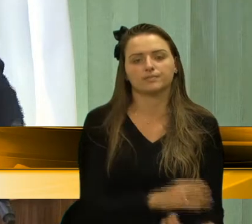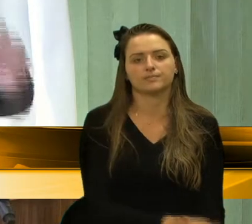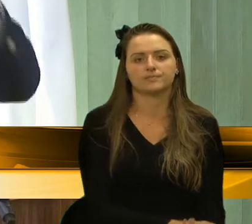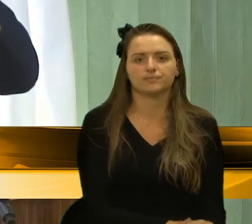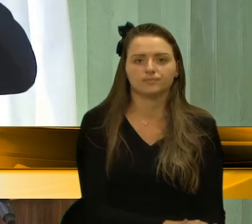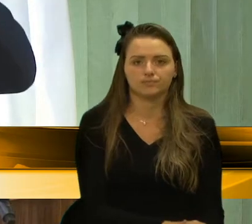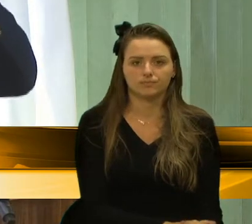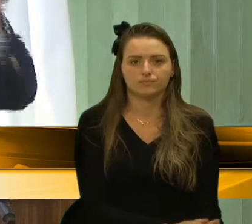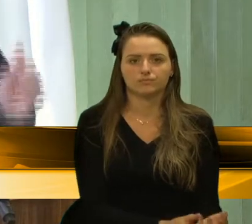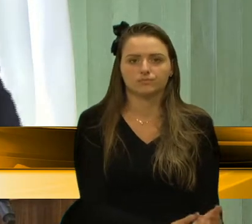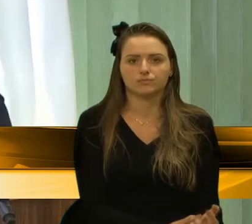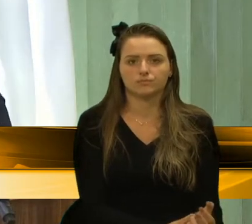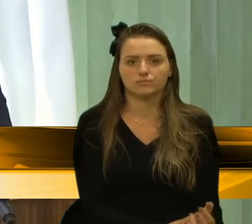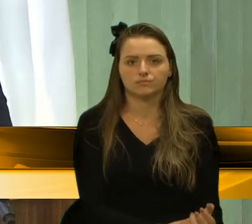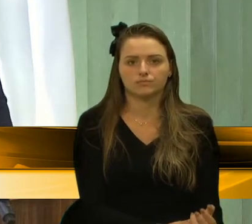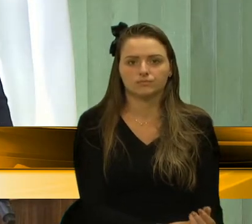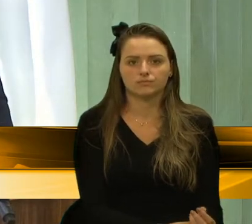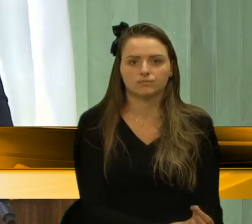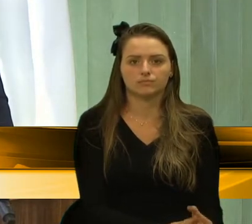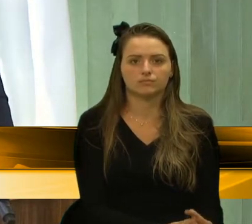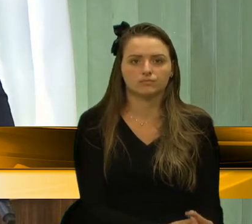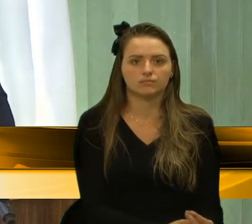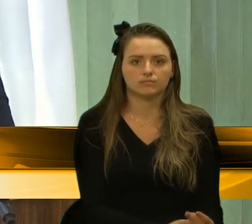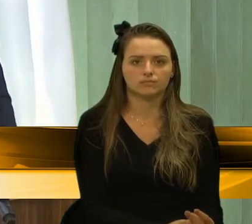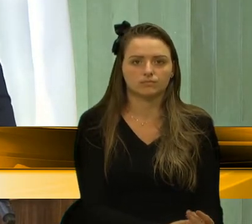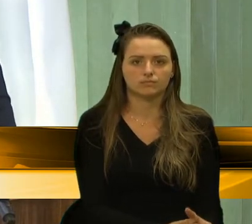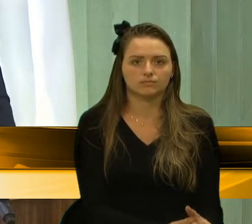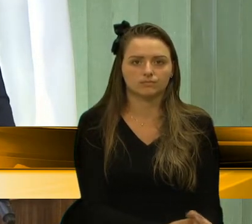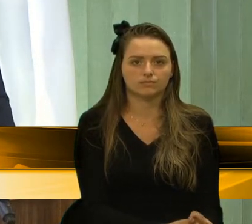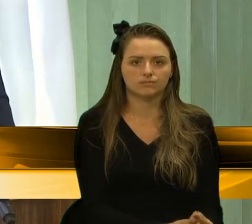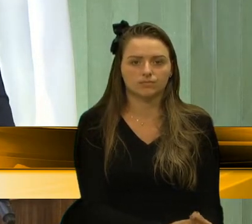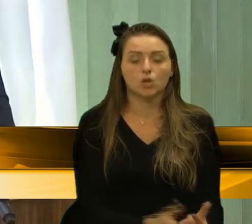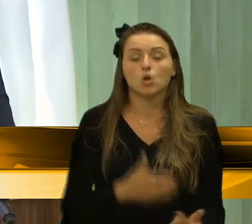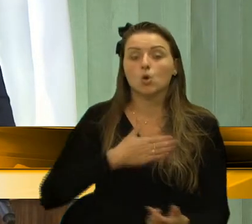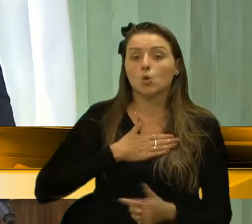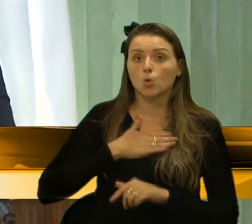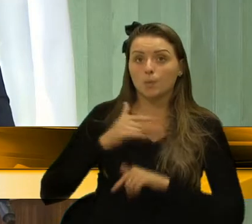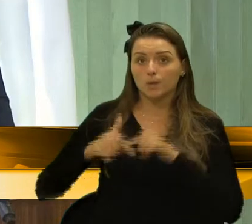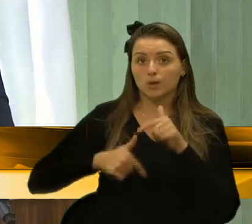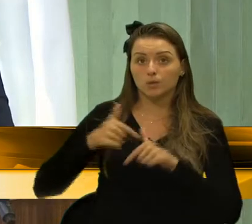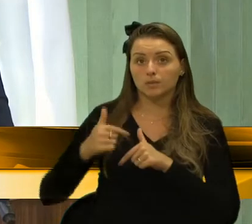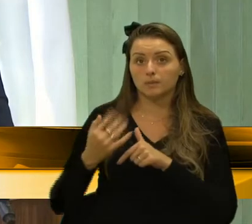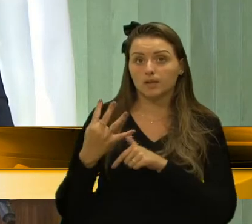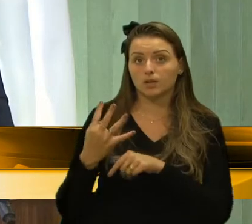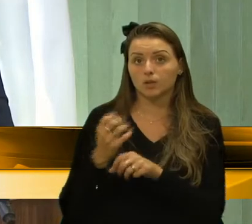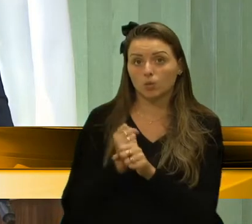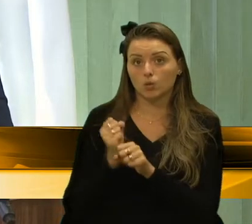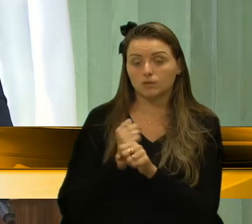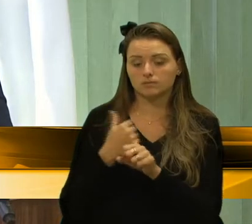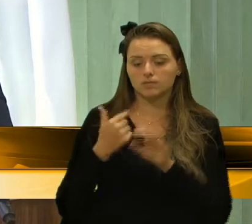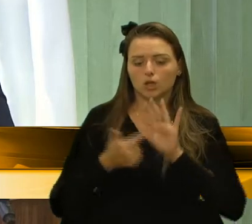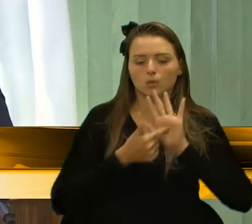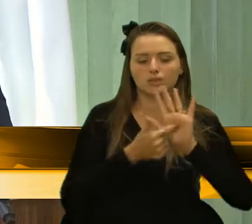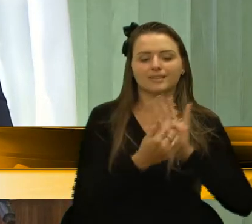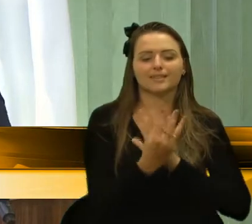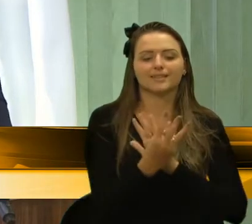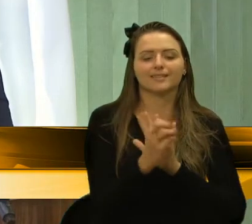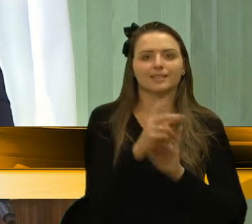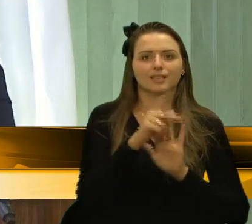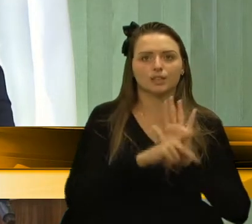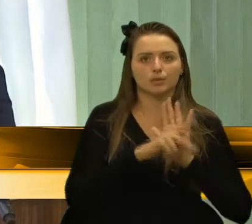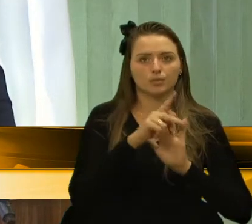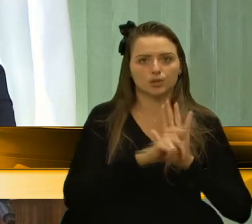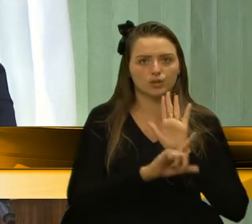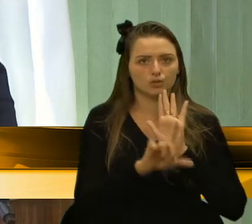E o meu trabalho, nesses quatro anos, eu apresentei 30 projetos de leis e